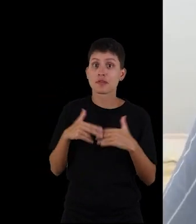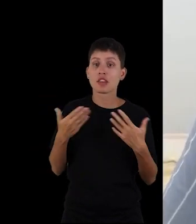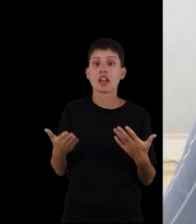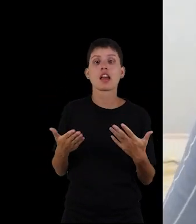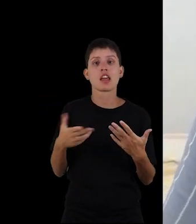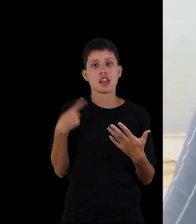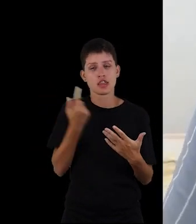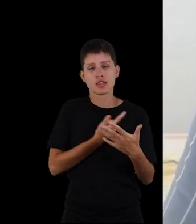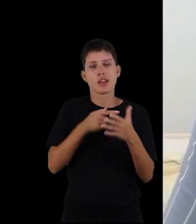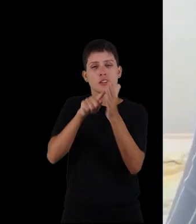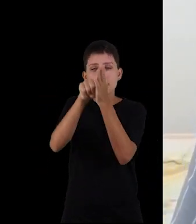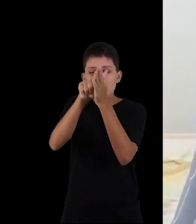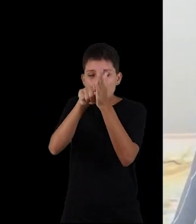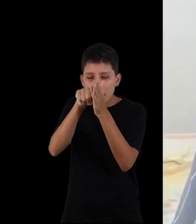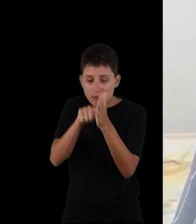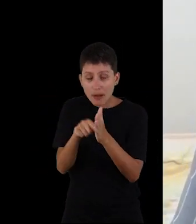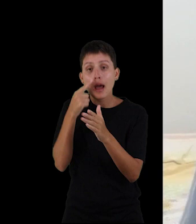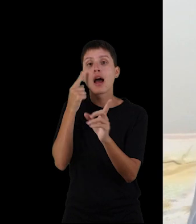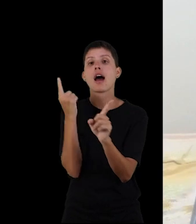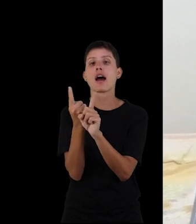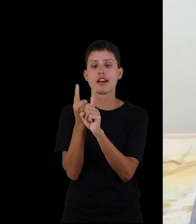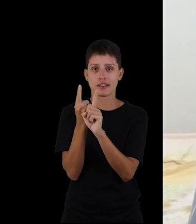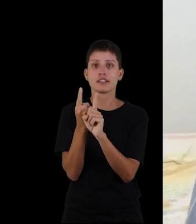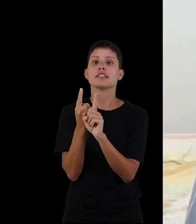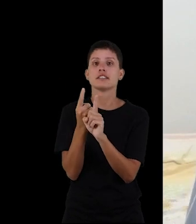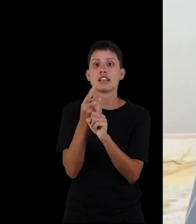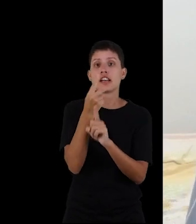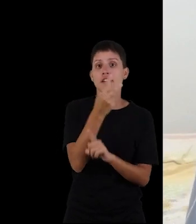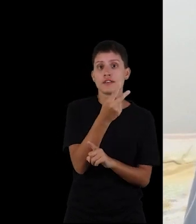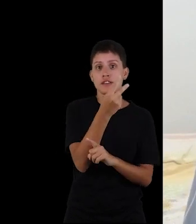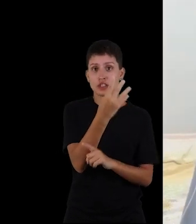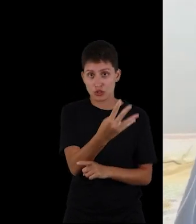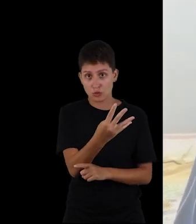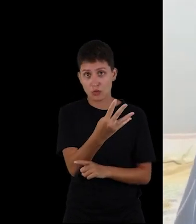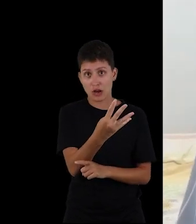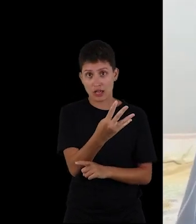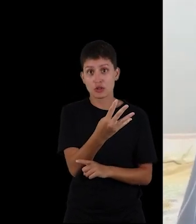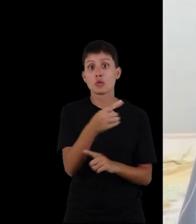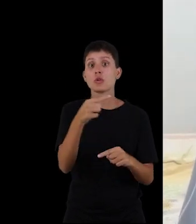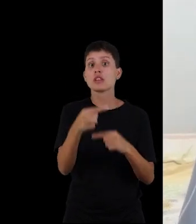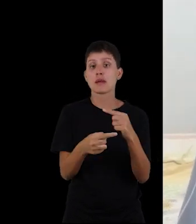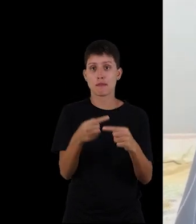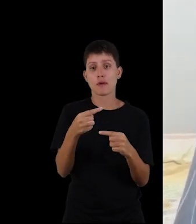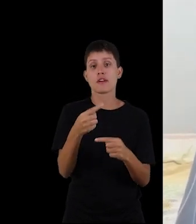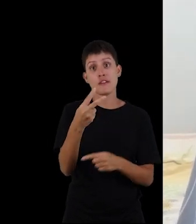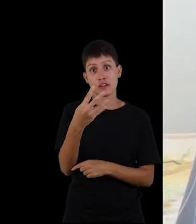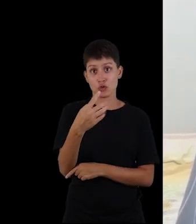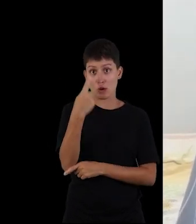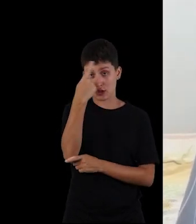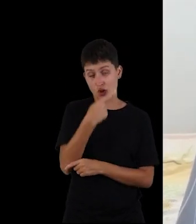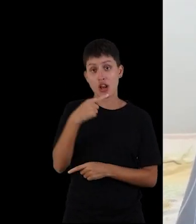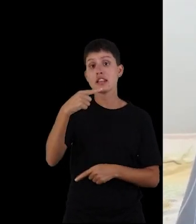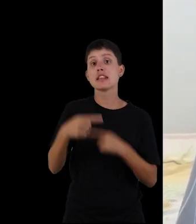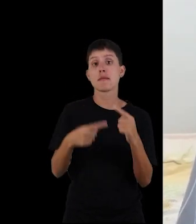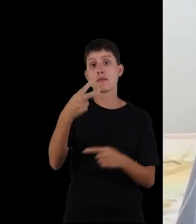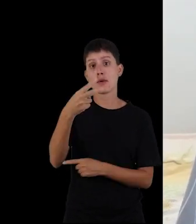Dessa forma, nós fomos investigar isso e verificamos que, com 24, 72 horas e